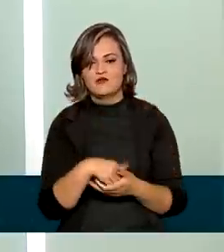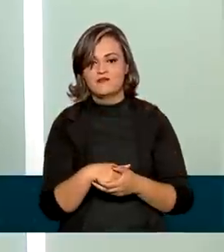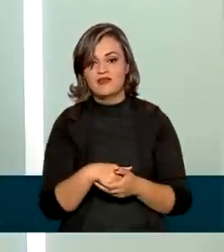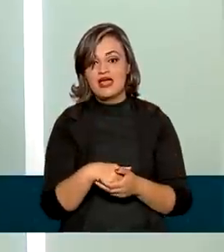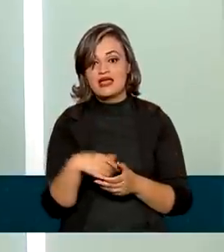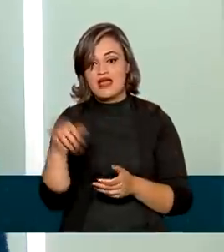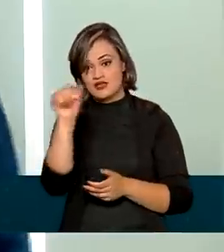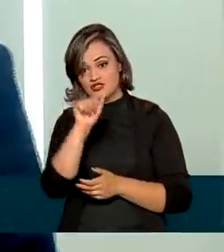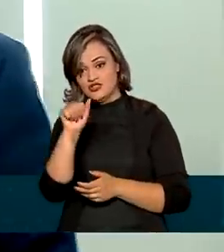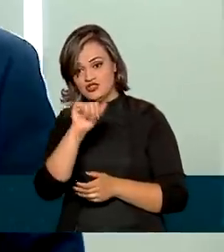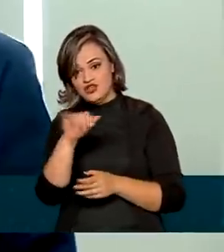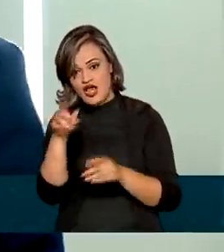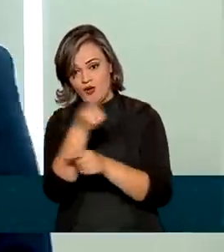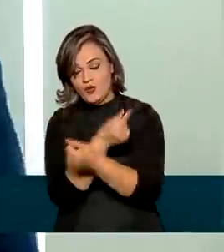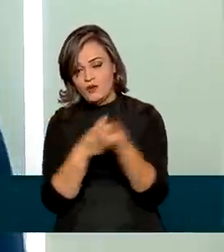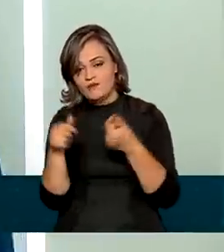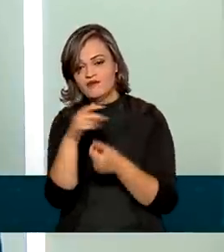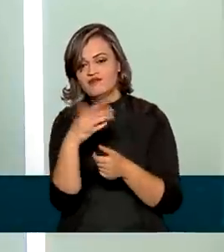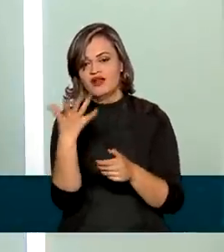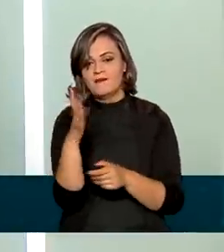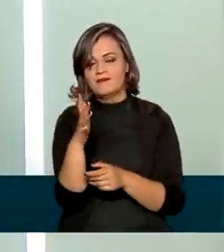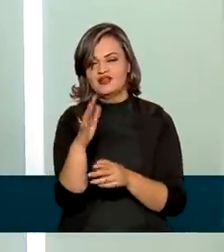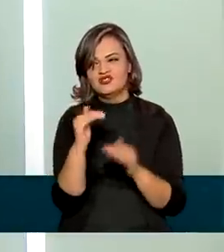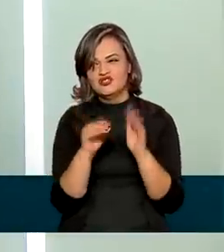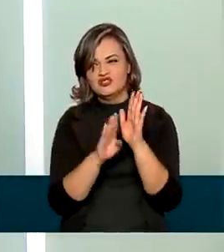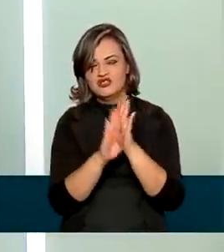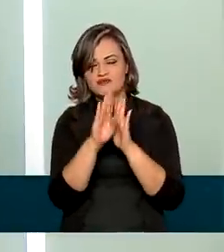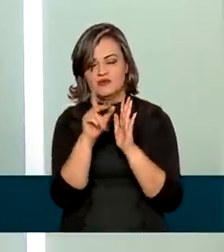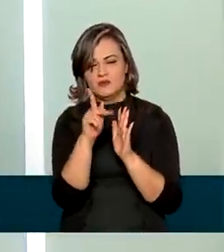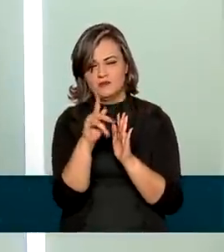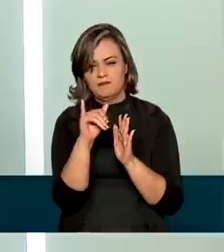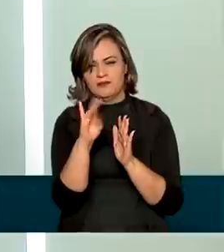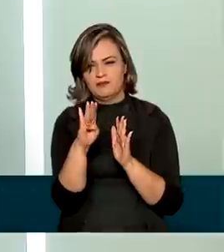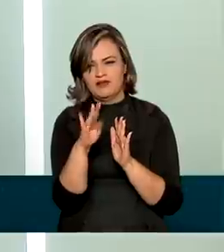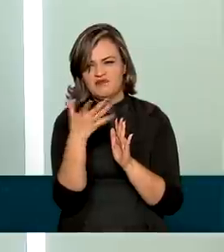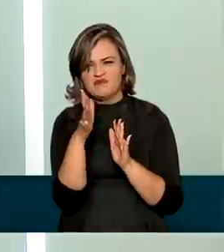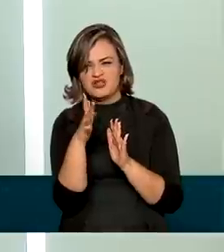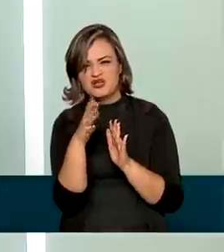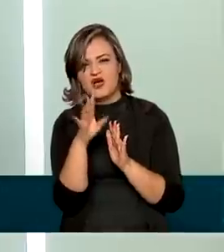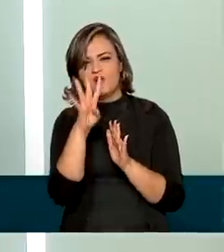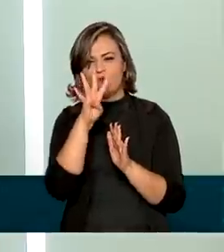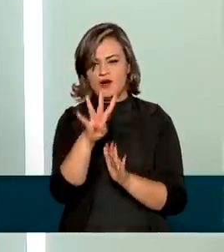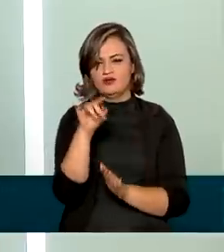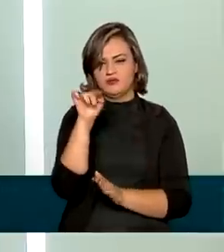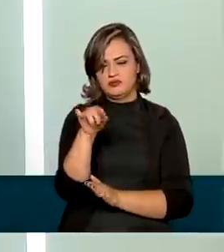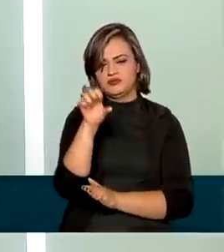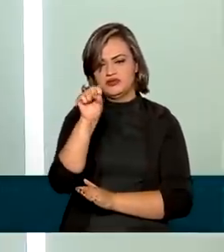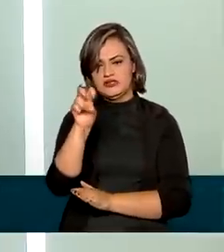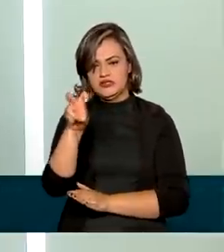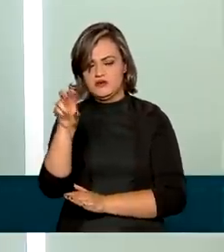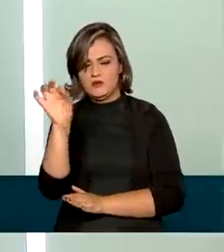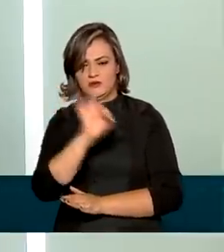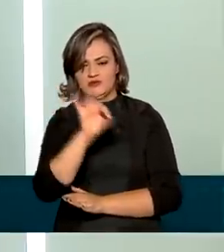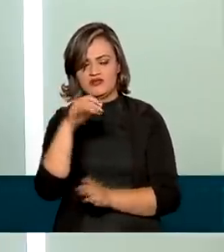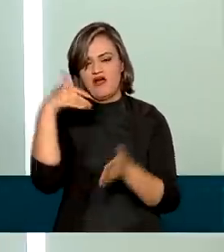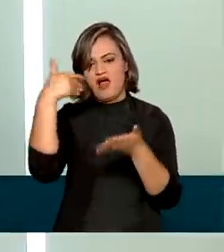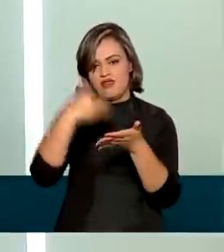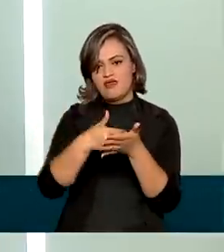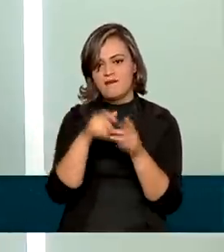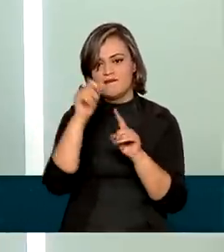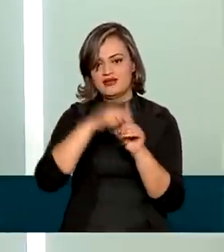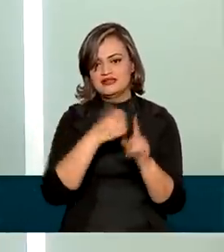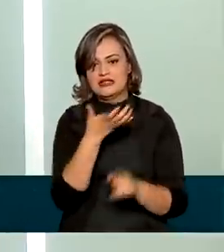econômicos fizeram uma previsão de crescimento do PIB de algo em torno de 4,85% até